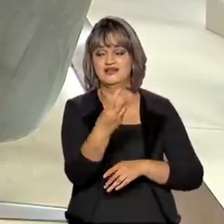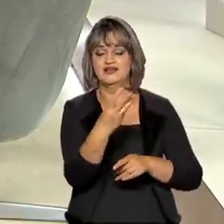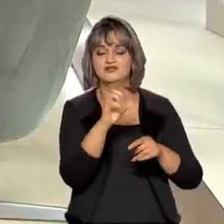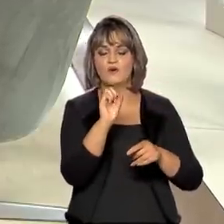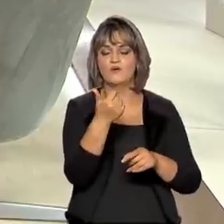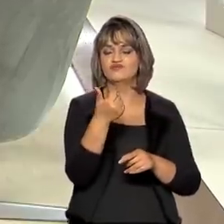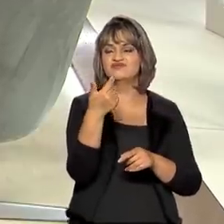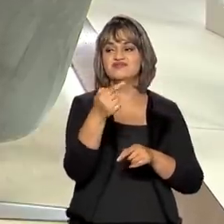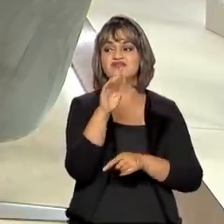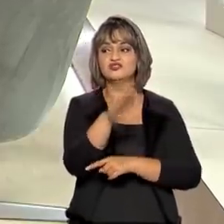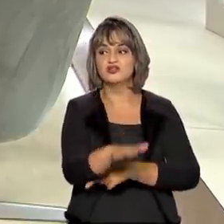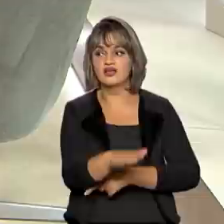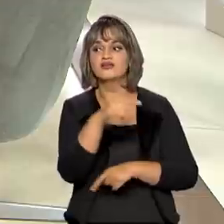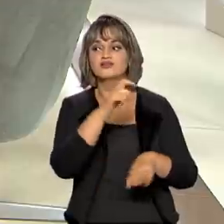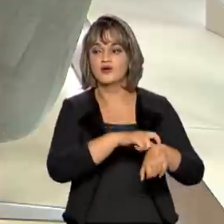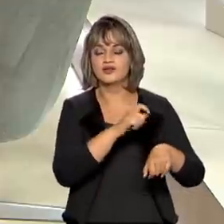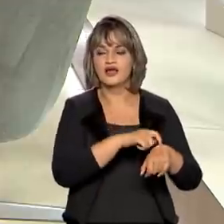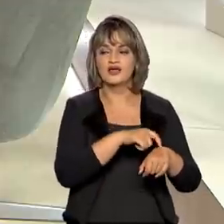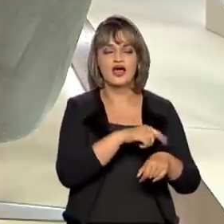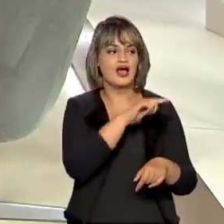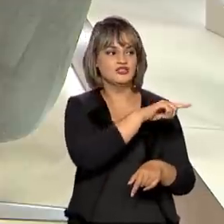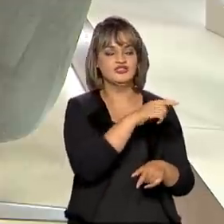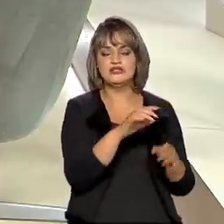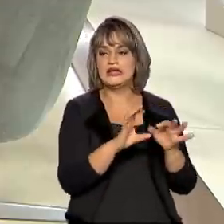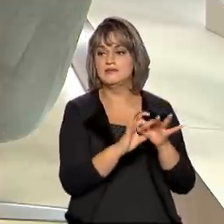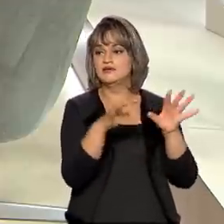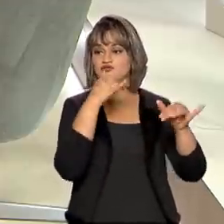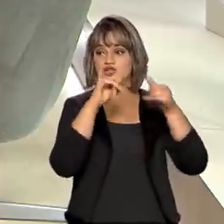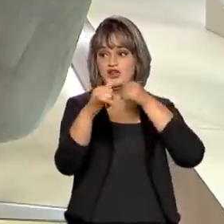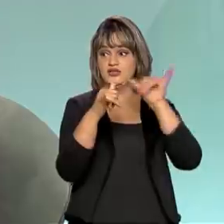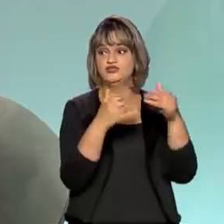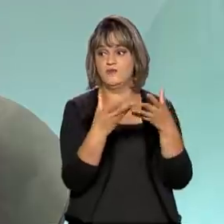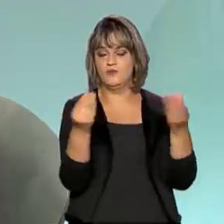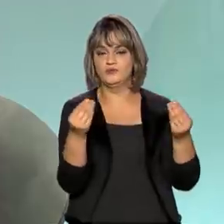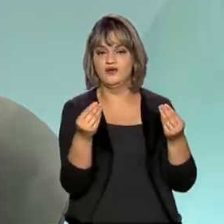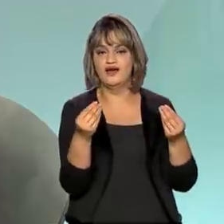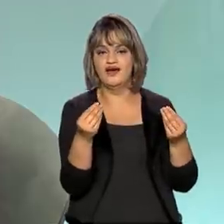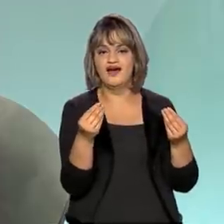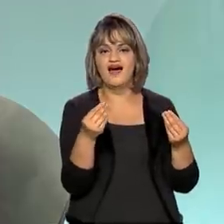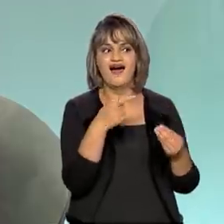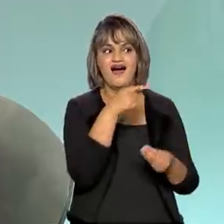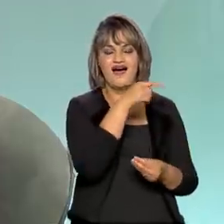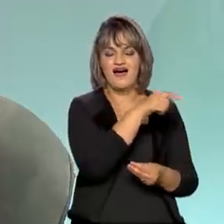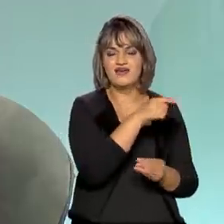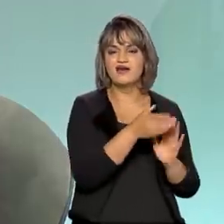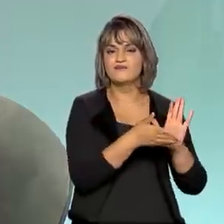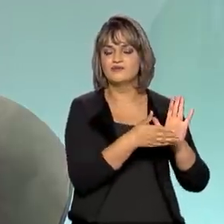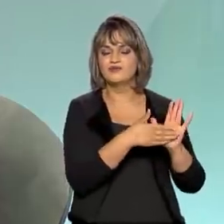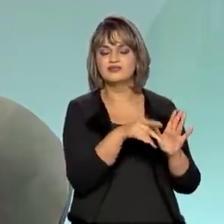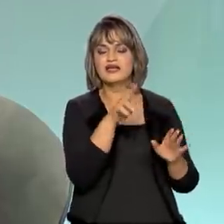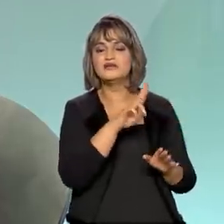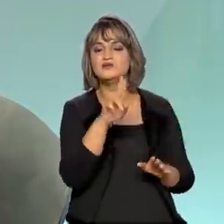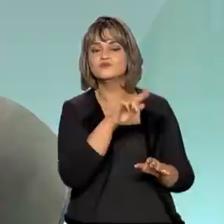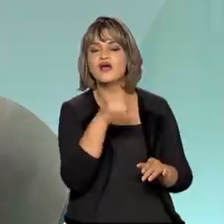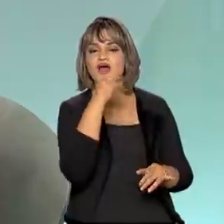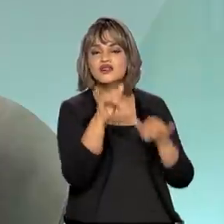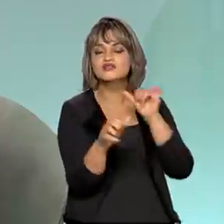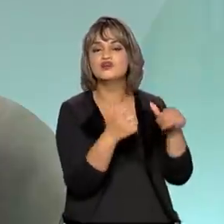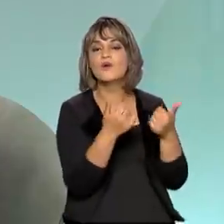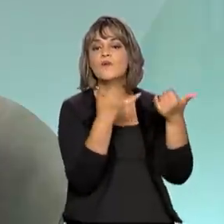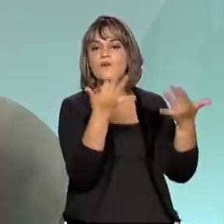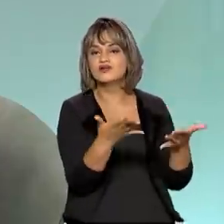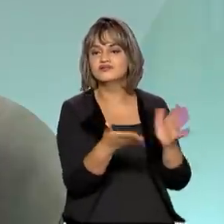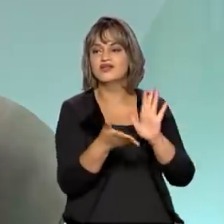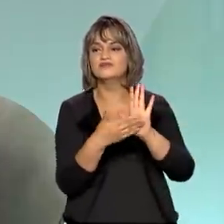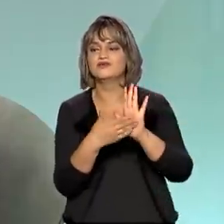temos mais de 200 megawatts de oferta, sendo oferta de resposta da demanda da indústria,